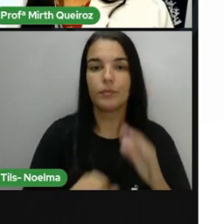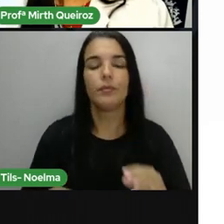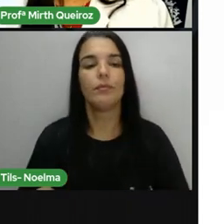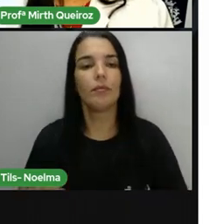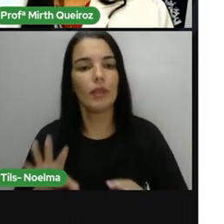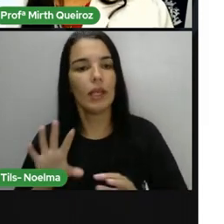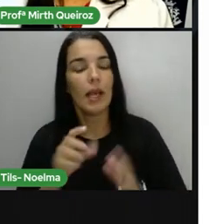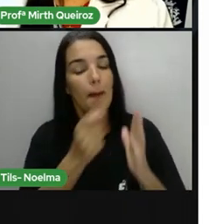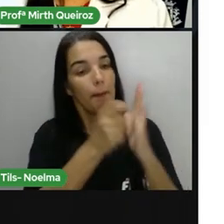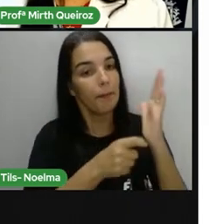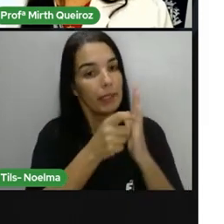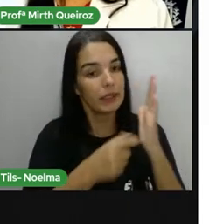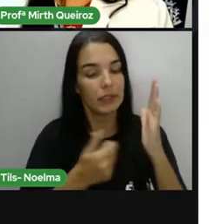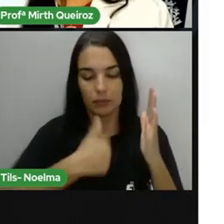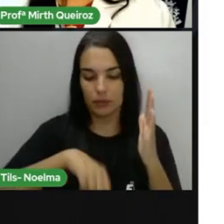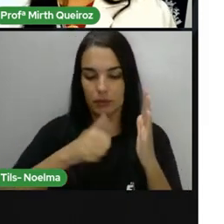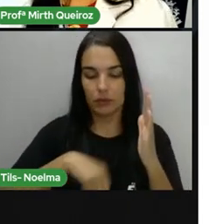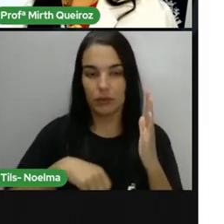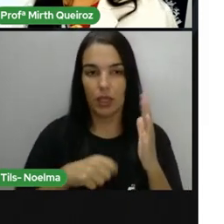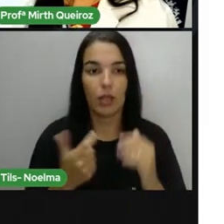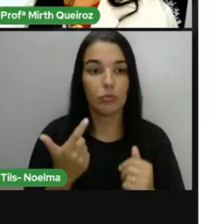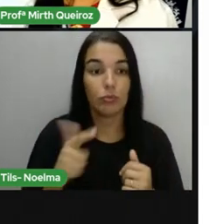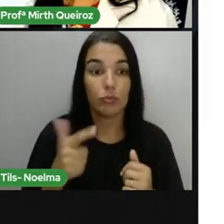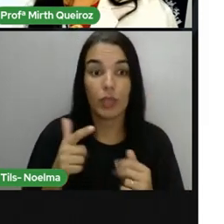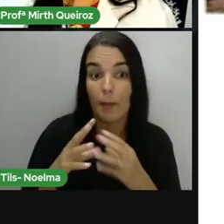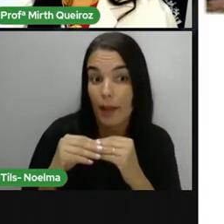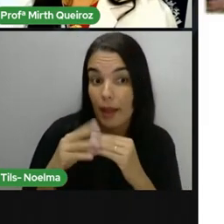não é palpável, ele é abstrato.